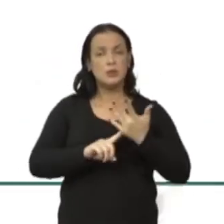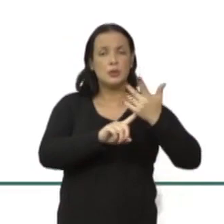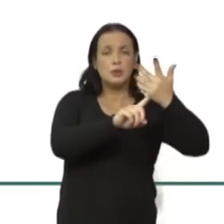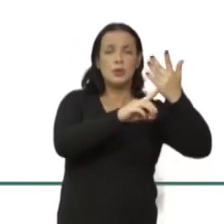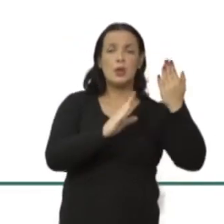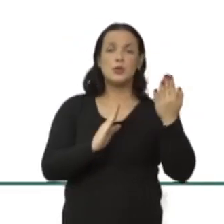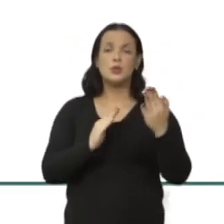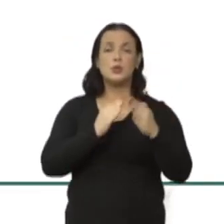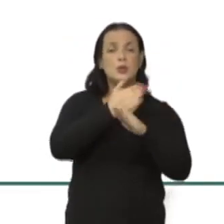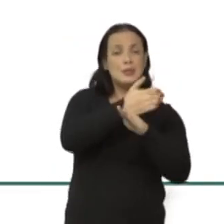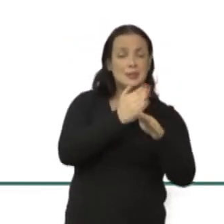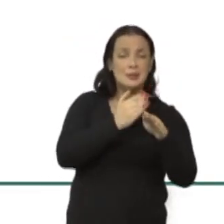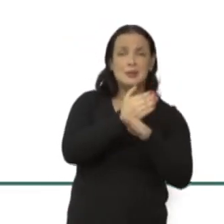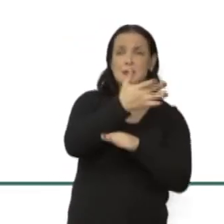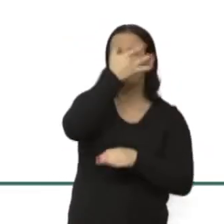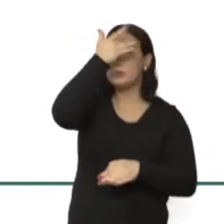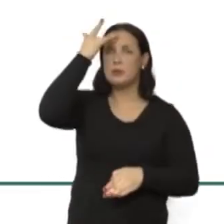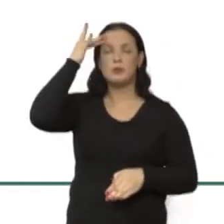acessível para mais pessoas.